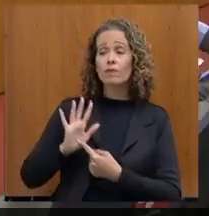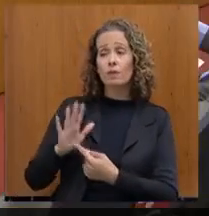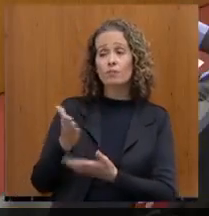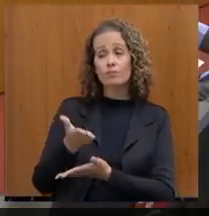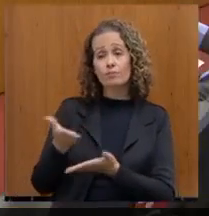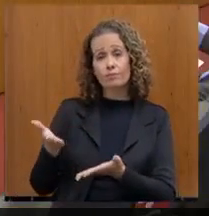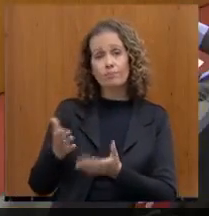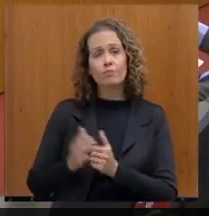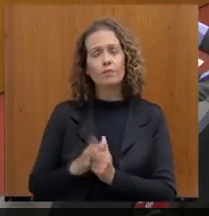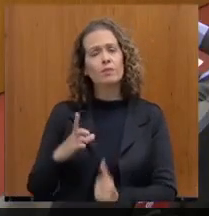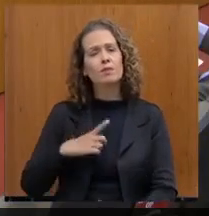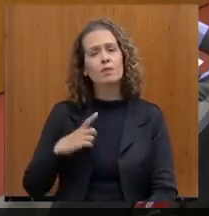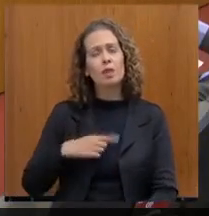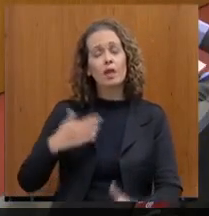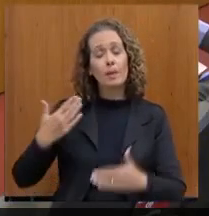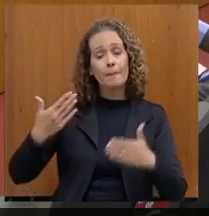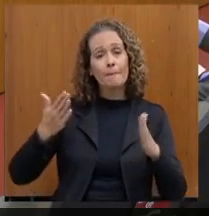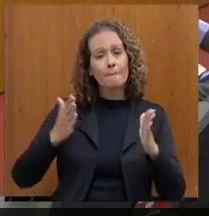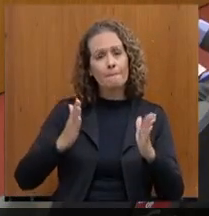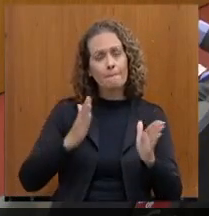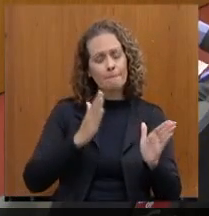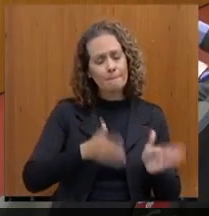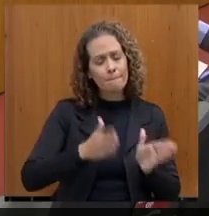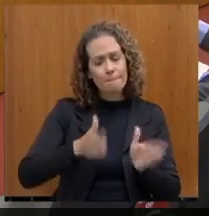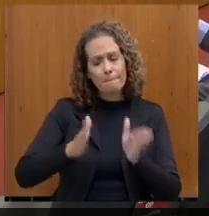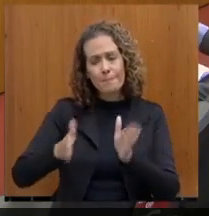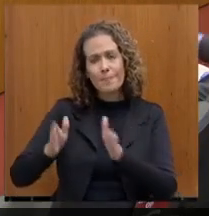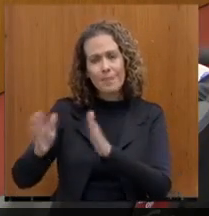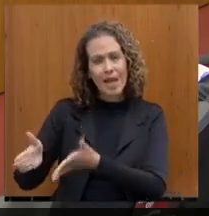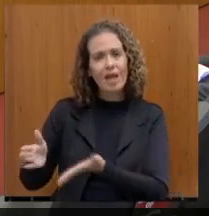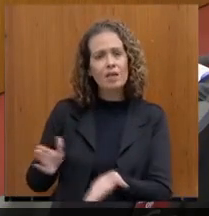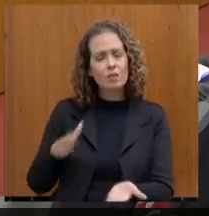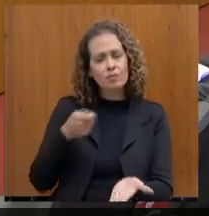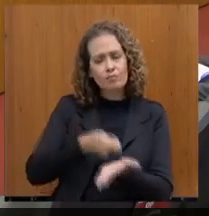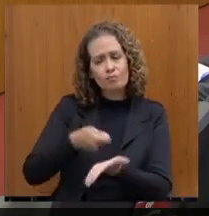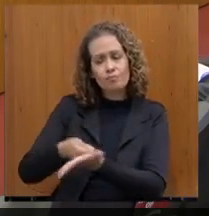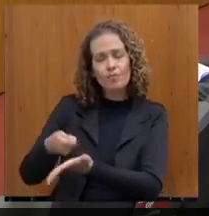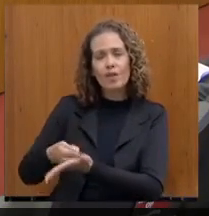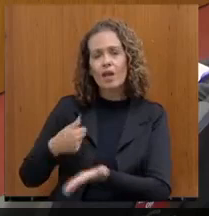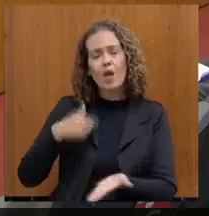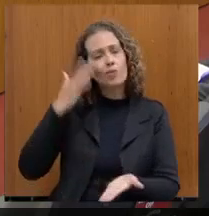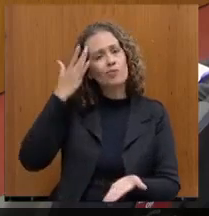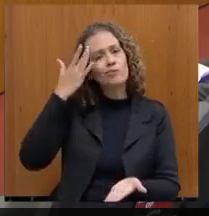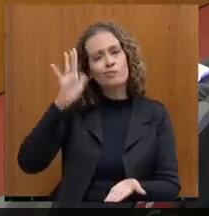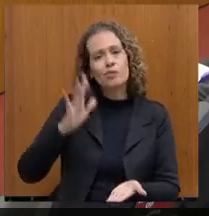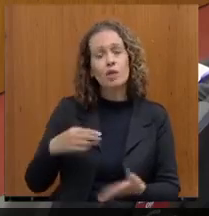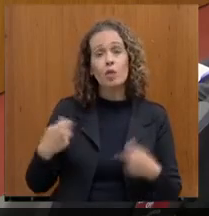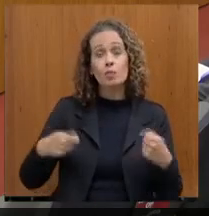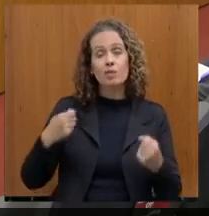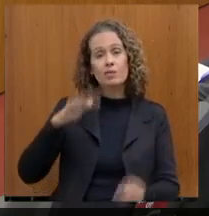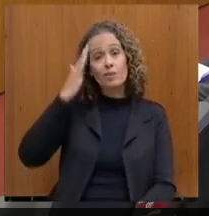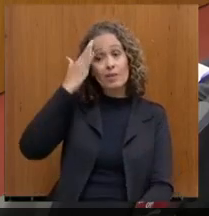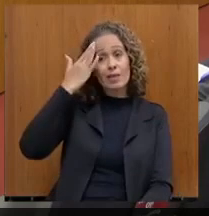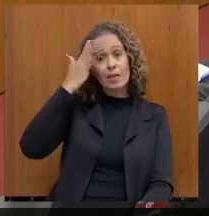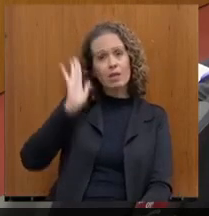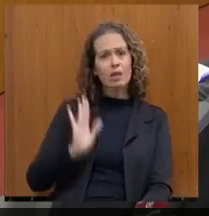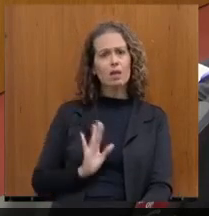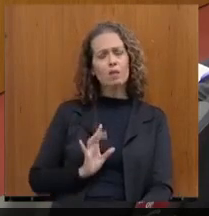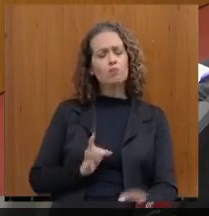existe prazos de execução financeira, eu não sei se está dentro disso, eu tenho que entender esse saldo para poder falar para a senhora.